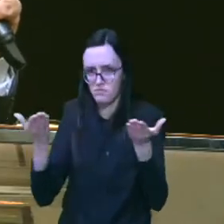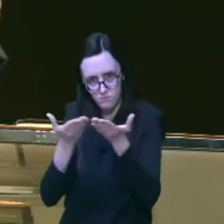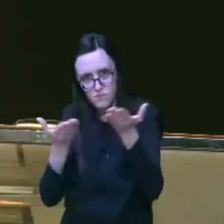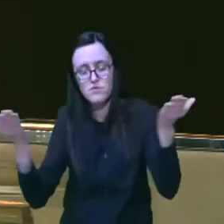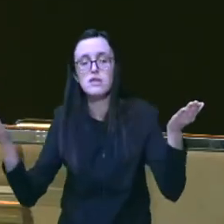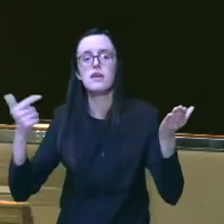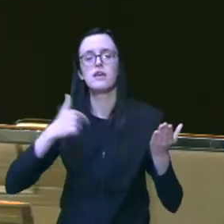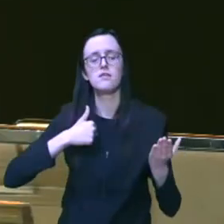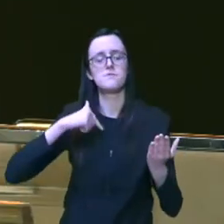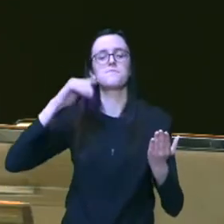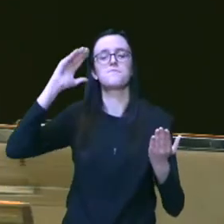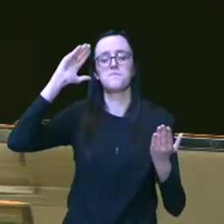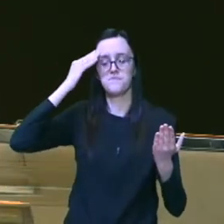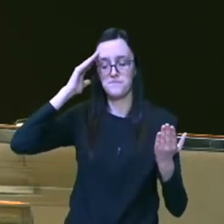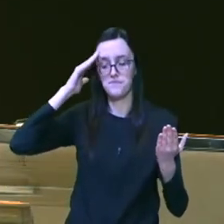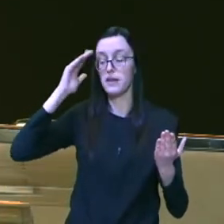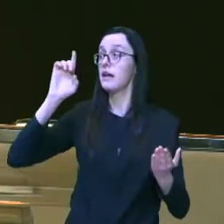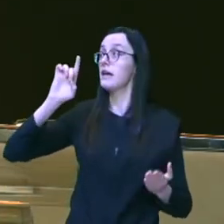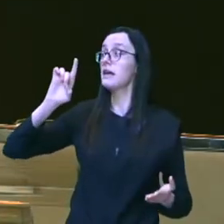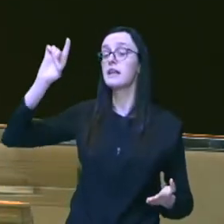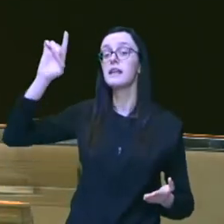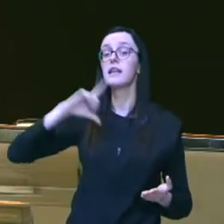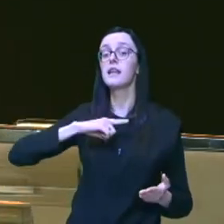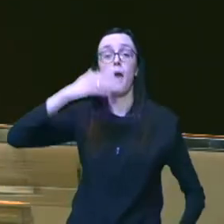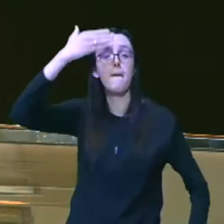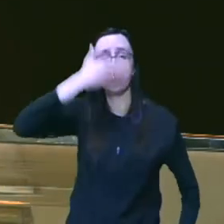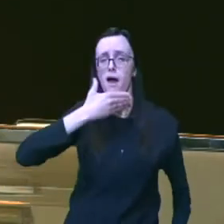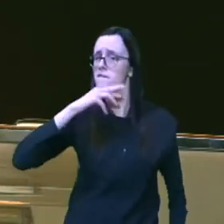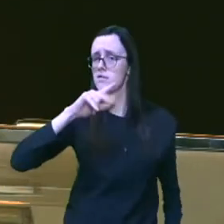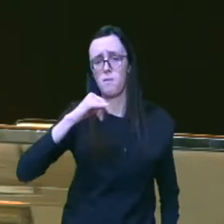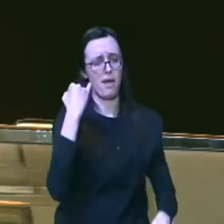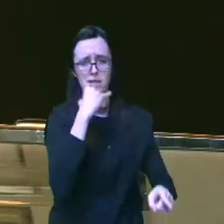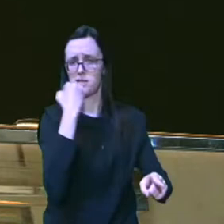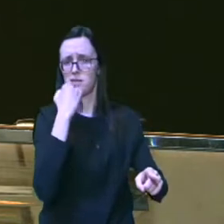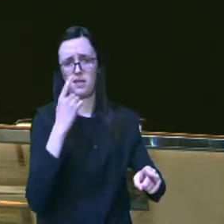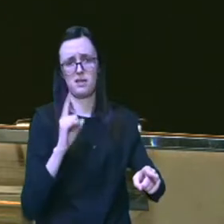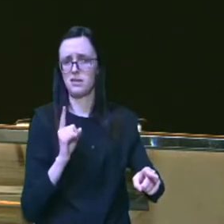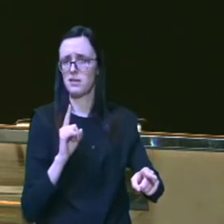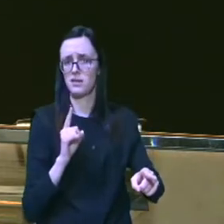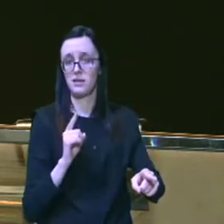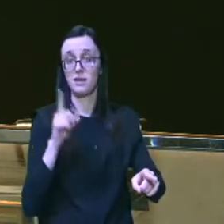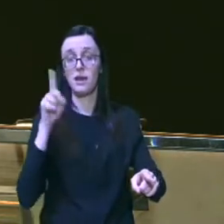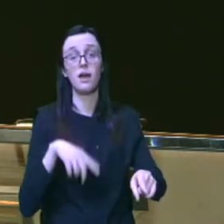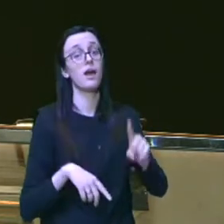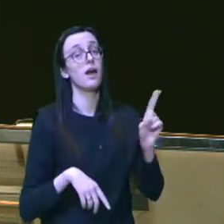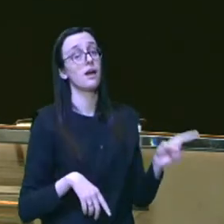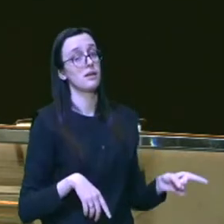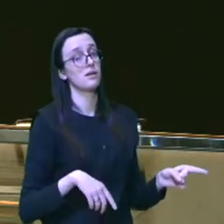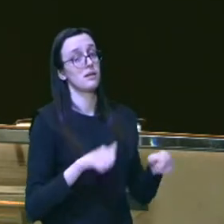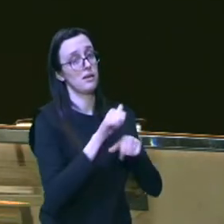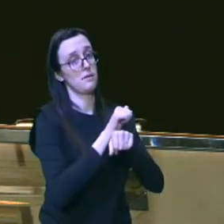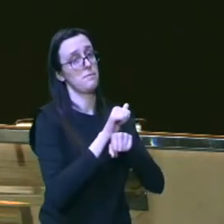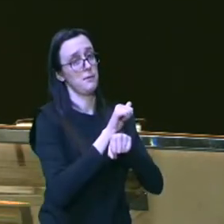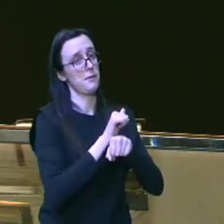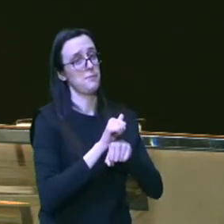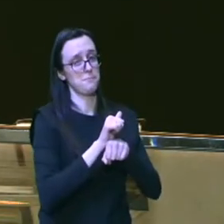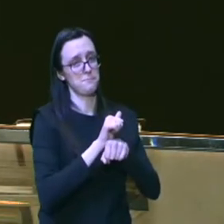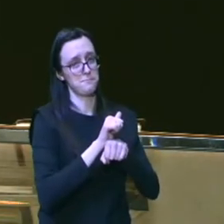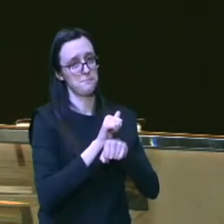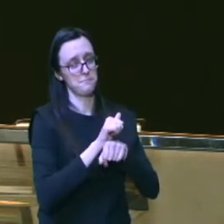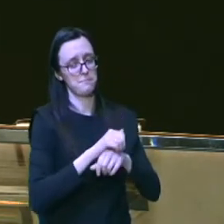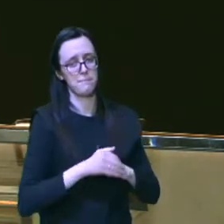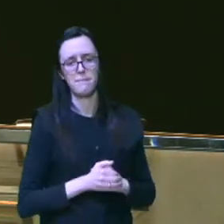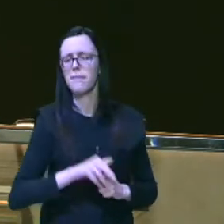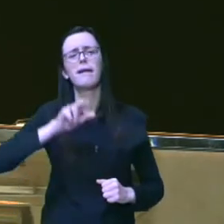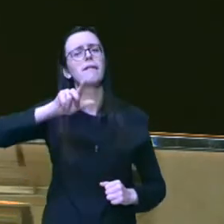eu entendi de Deus que a questão da prova não tinha a ver com Isaac mas tinha sim a ver com Abraão a questão